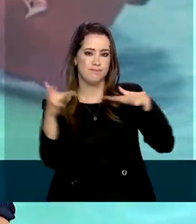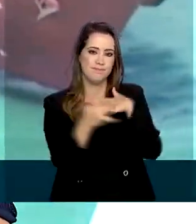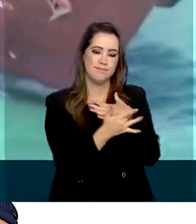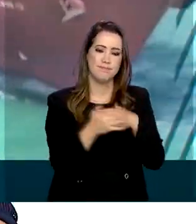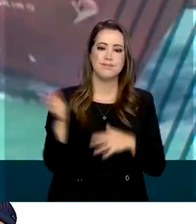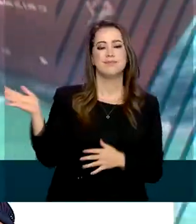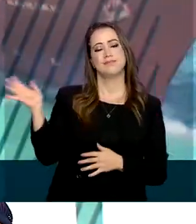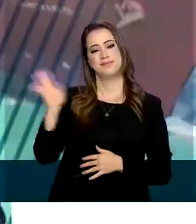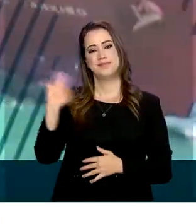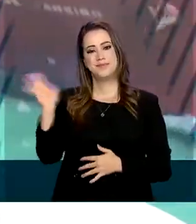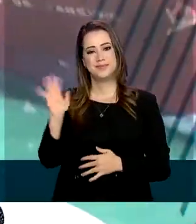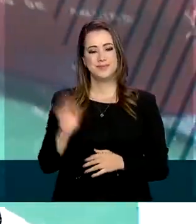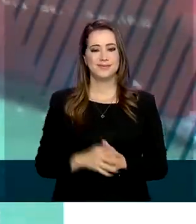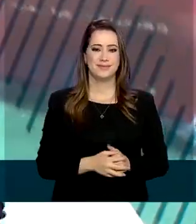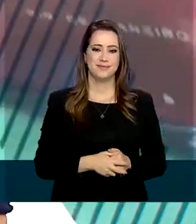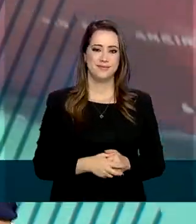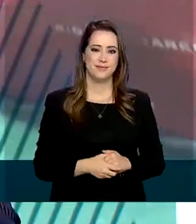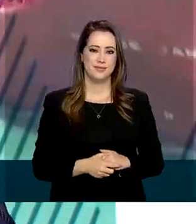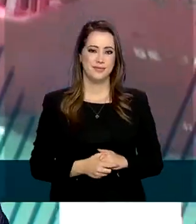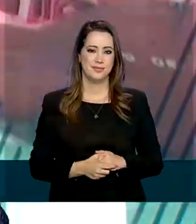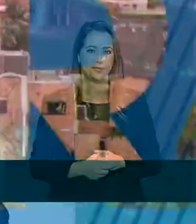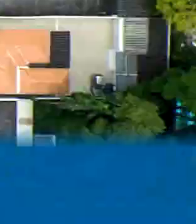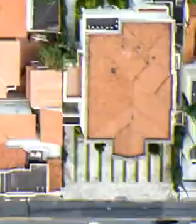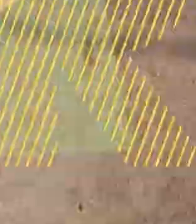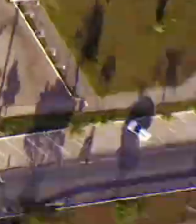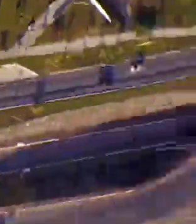nas nossas redes sociais. Até a próxima edição.